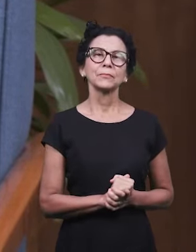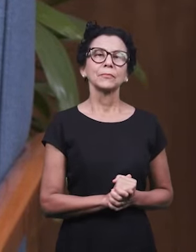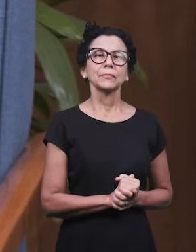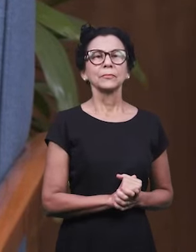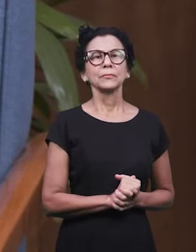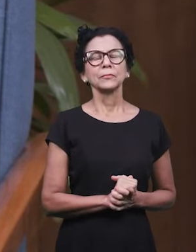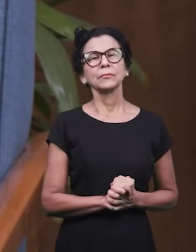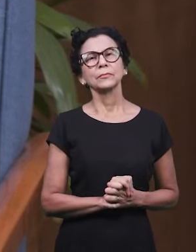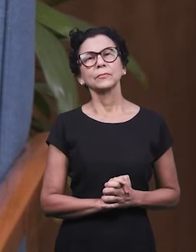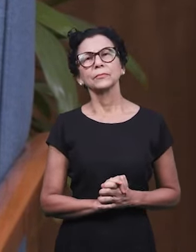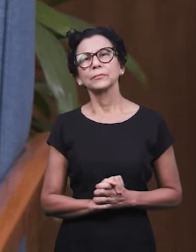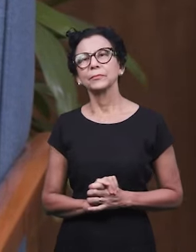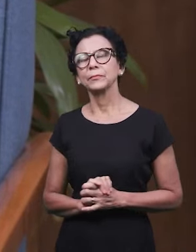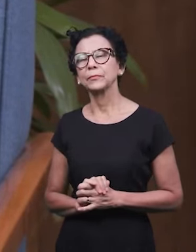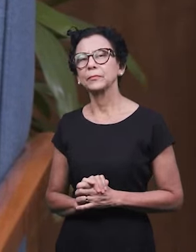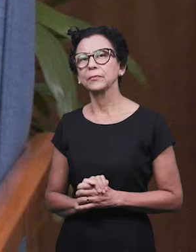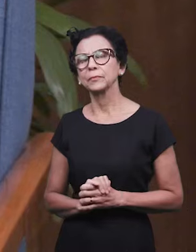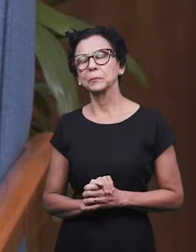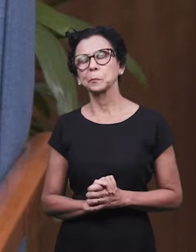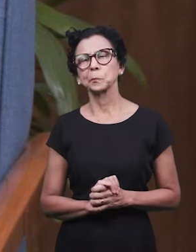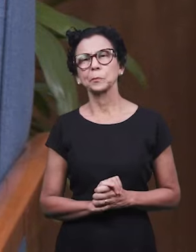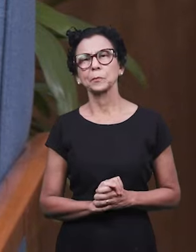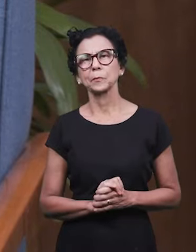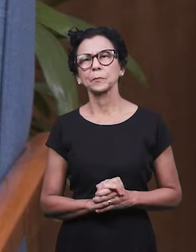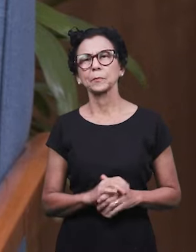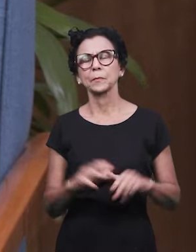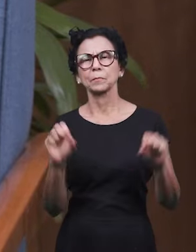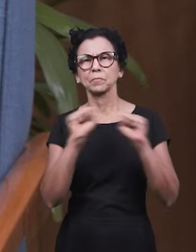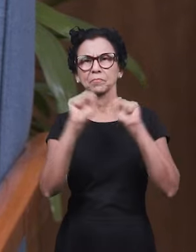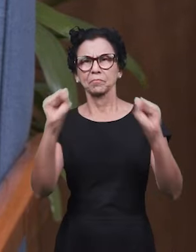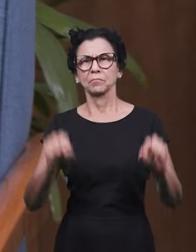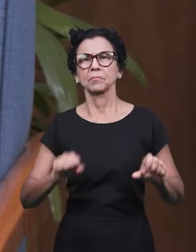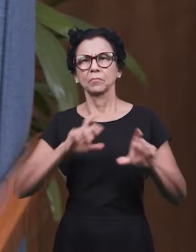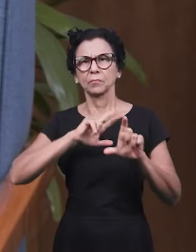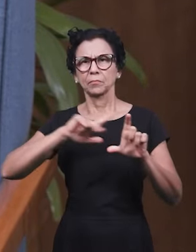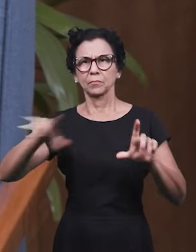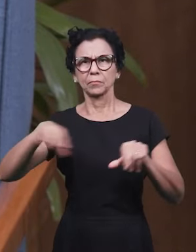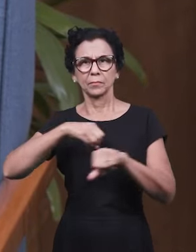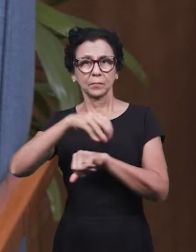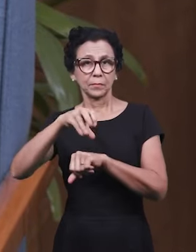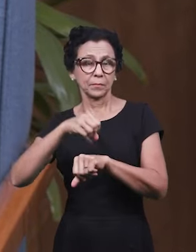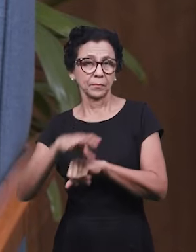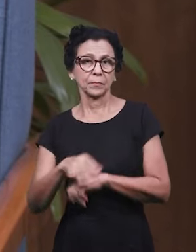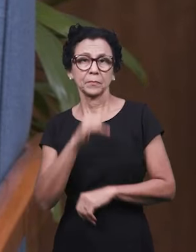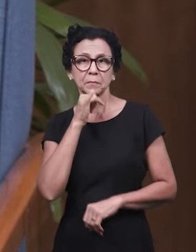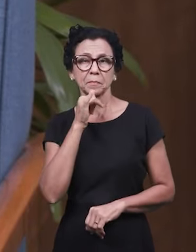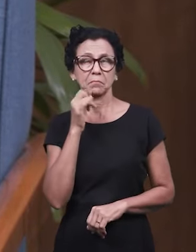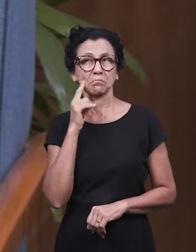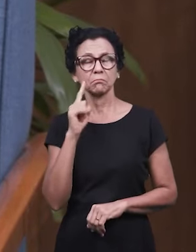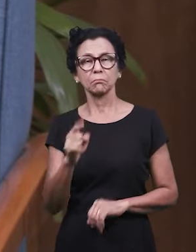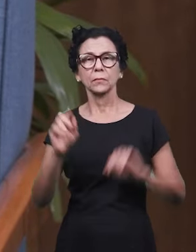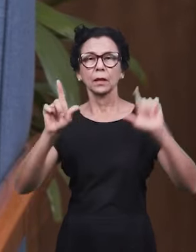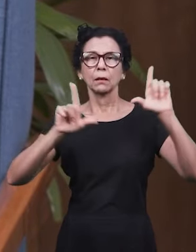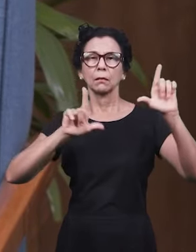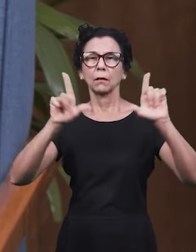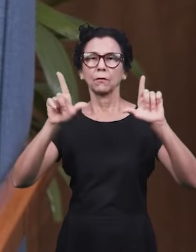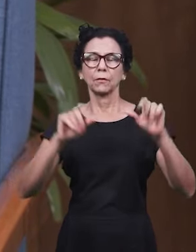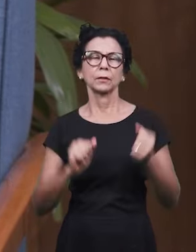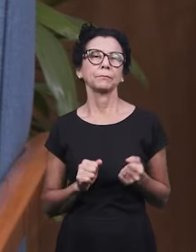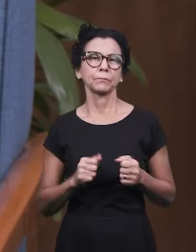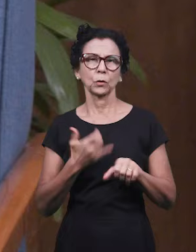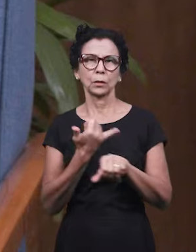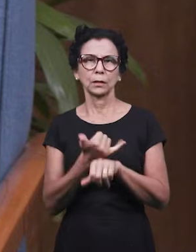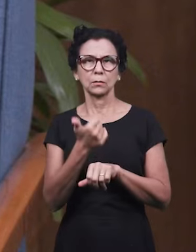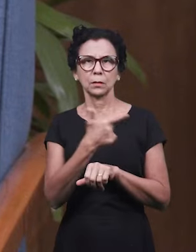que alcança você através do nosso sistema multiplataformas. Você pode estar nos assistindo, por exemplo, pela TV,